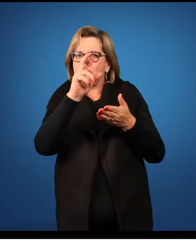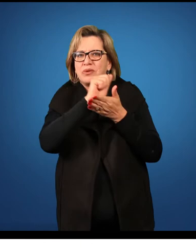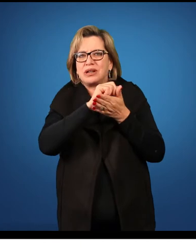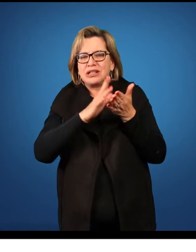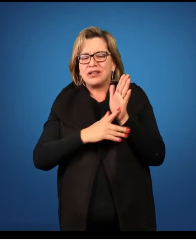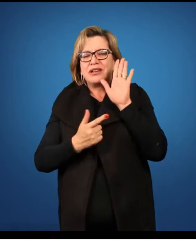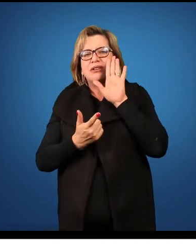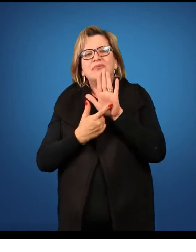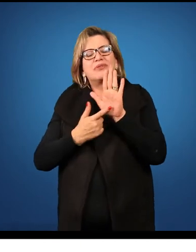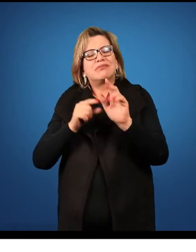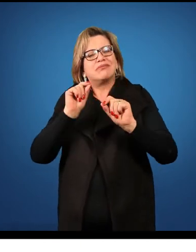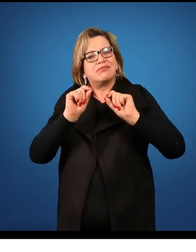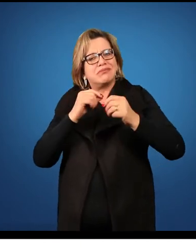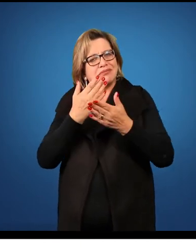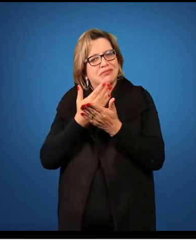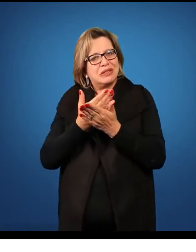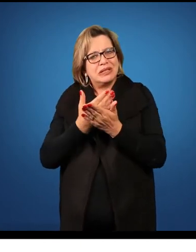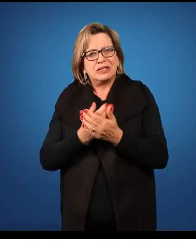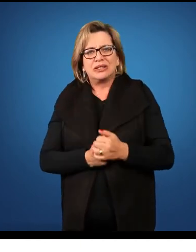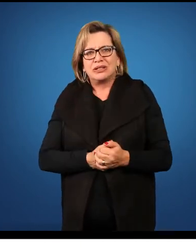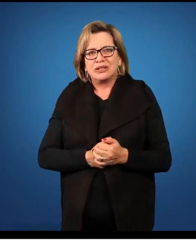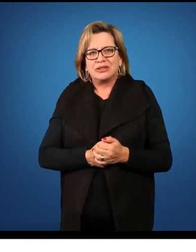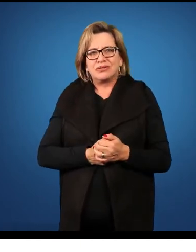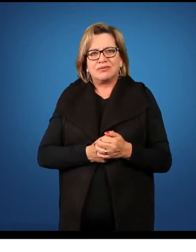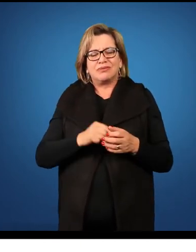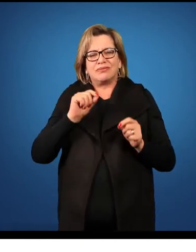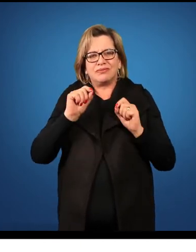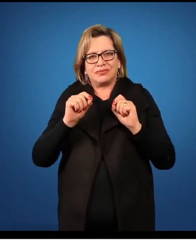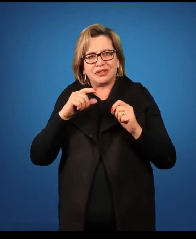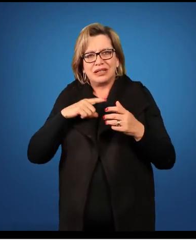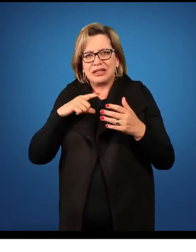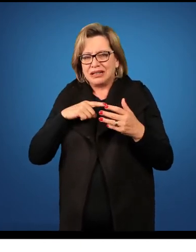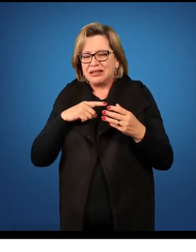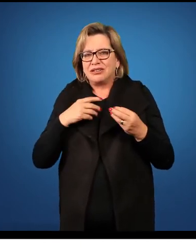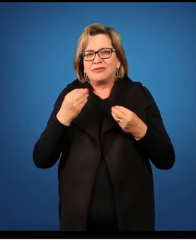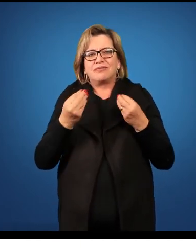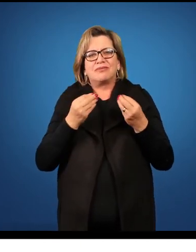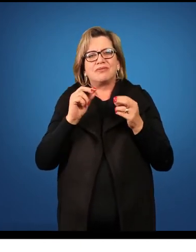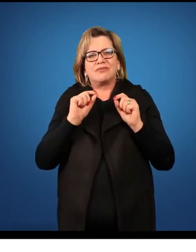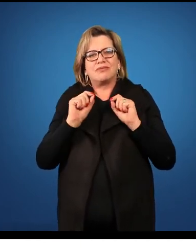expressar o que ele estudou a partir desse material. Então, aqui nós temos, nesse caso,